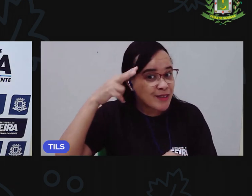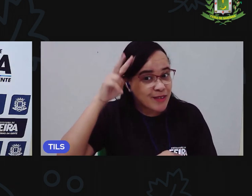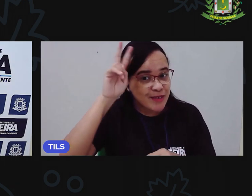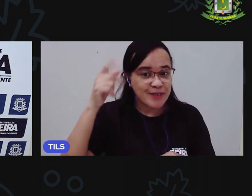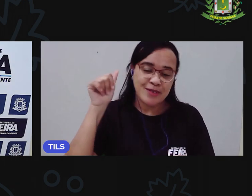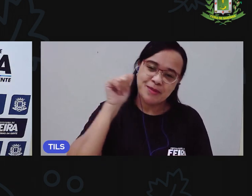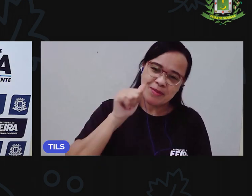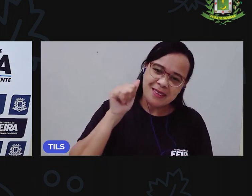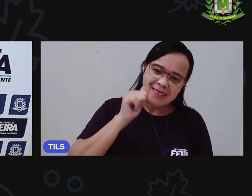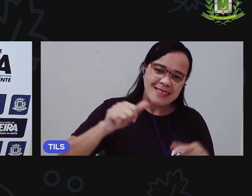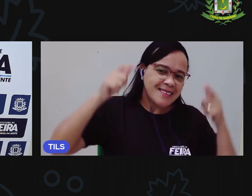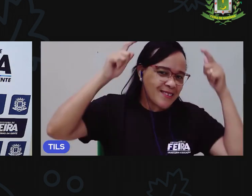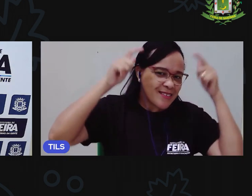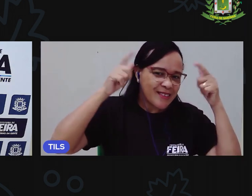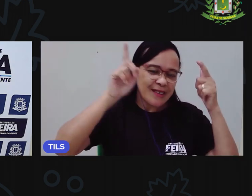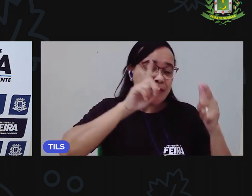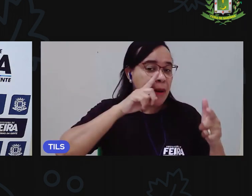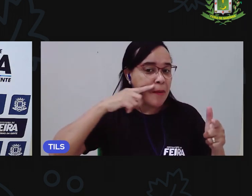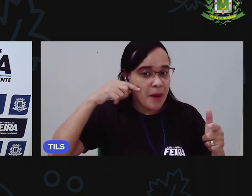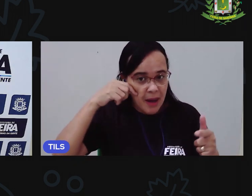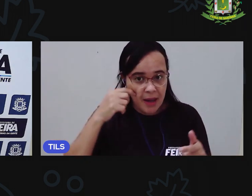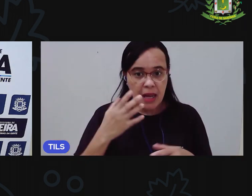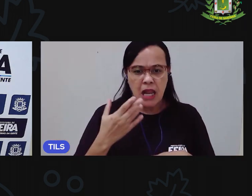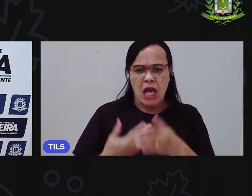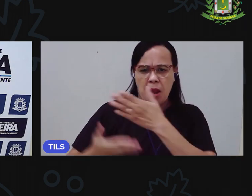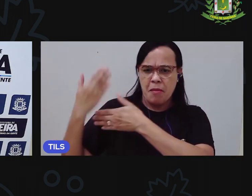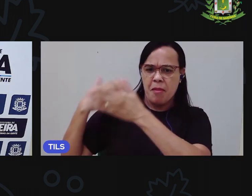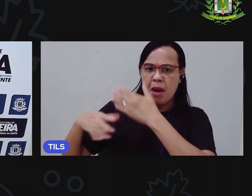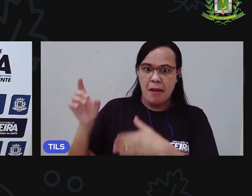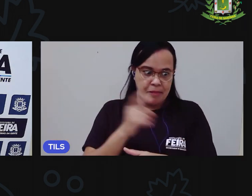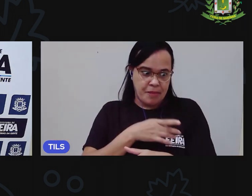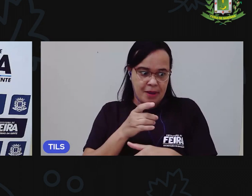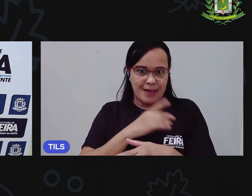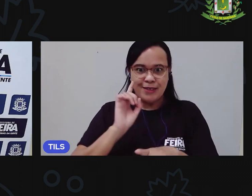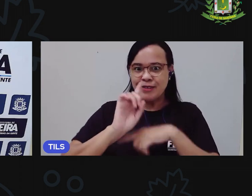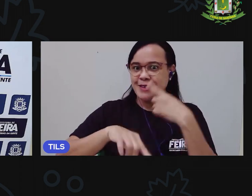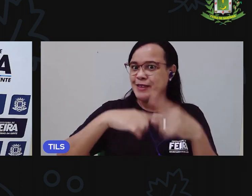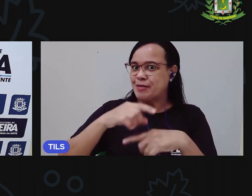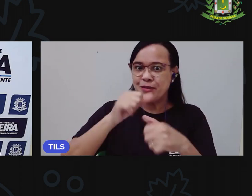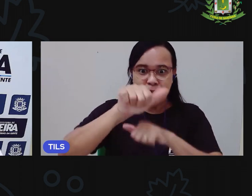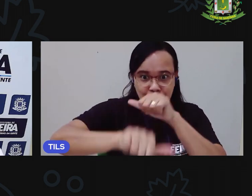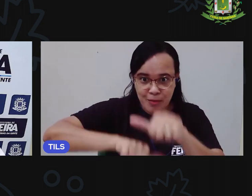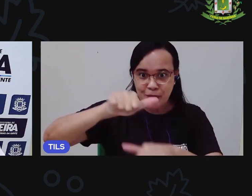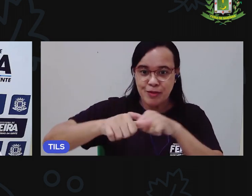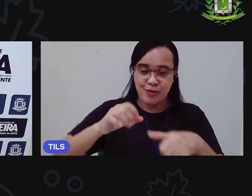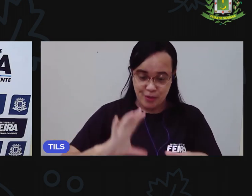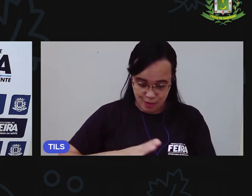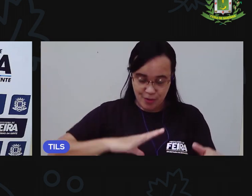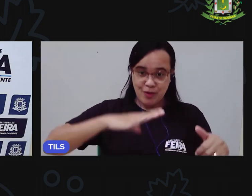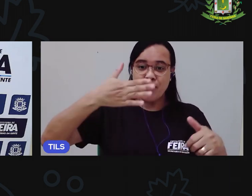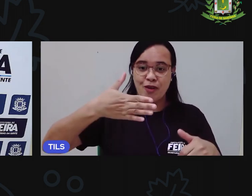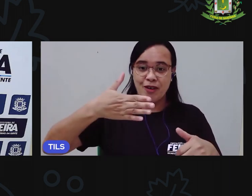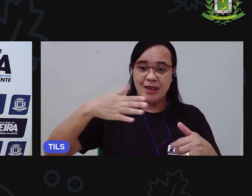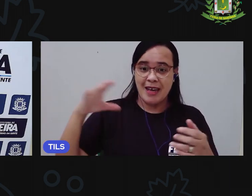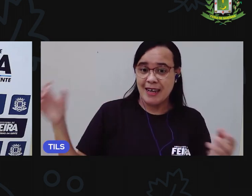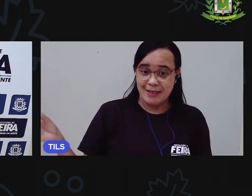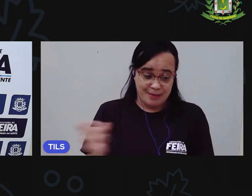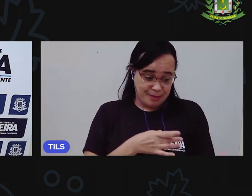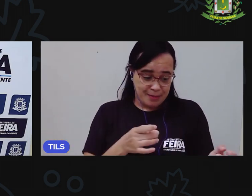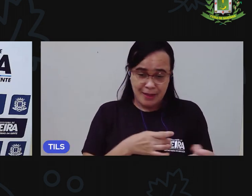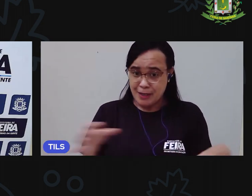menina que amarelava de medo, mas que foi corajosa, enfrentou o louco e perdeu o medo.